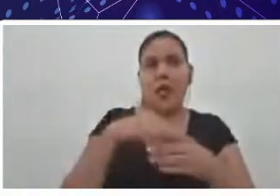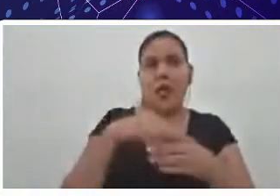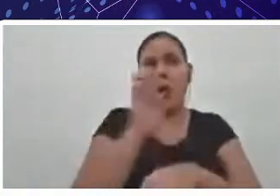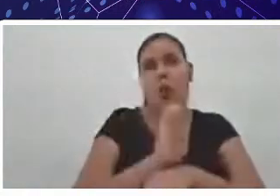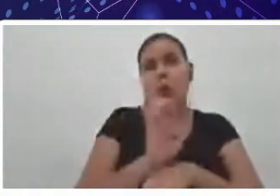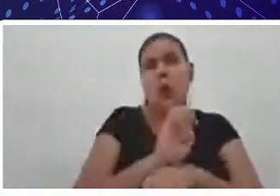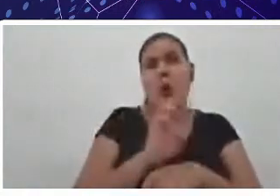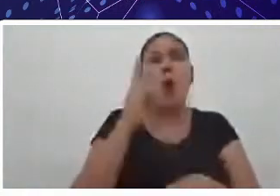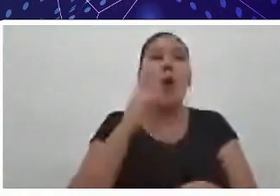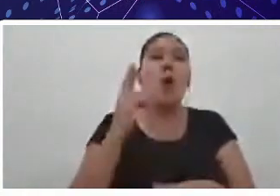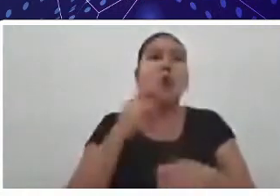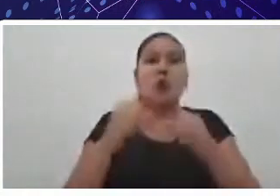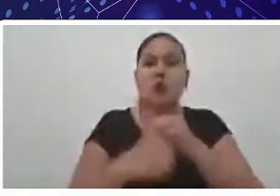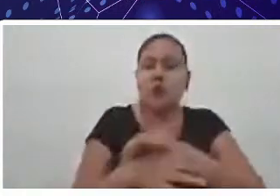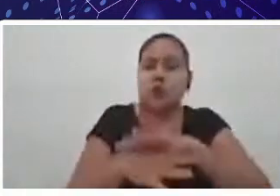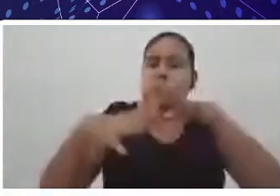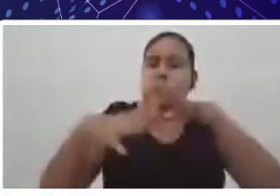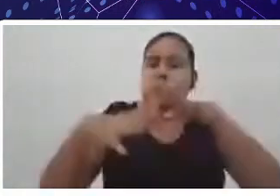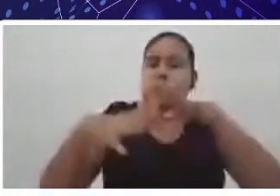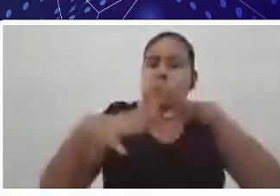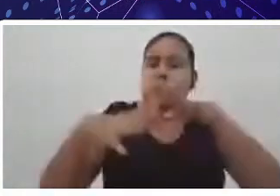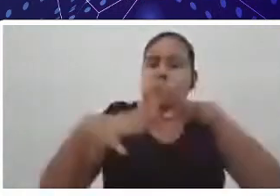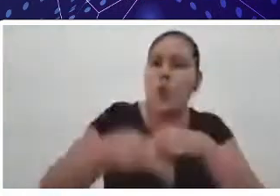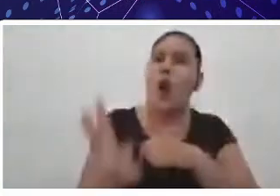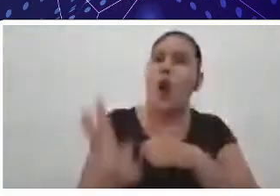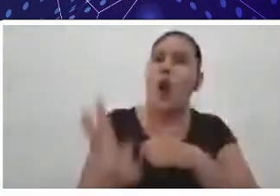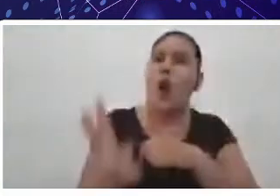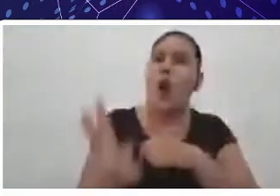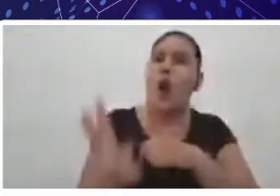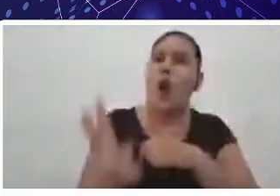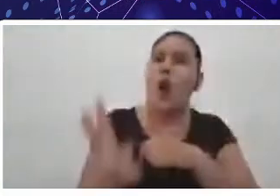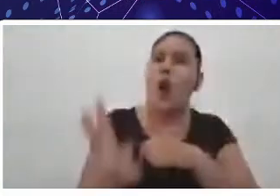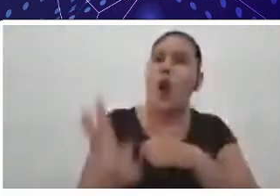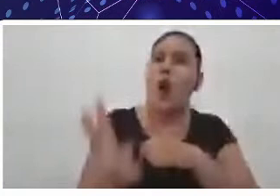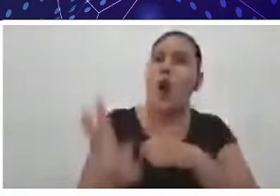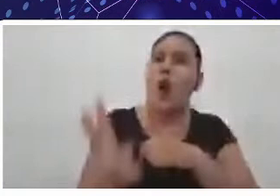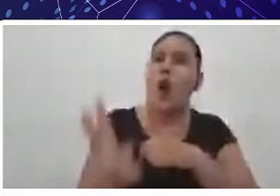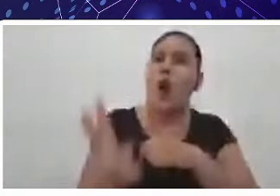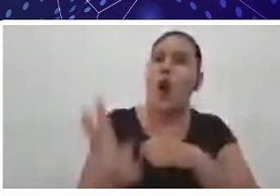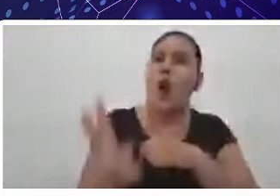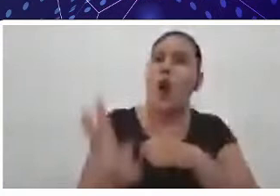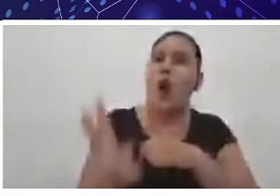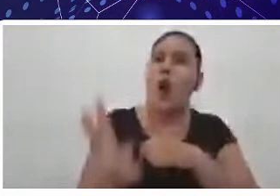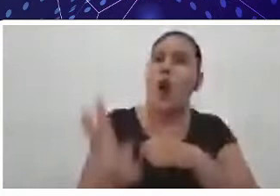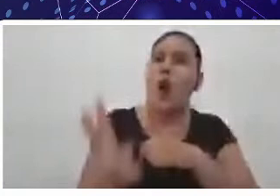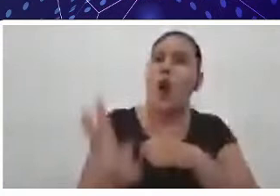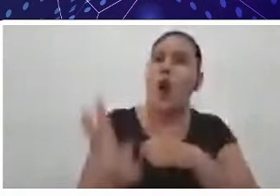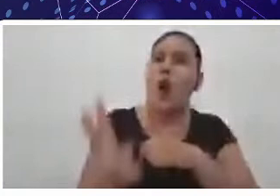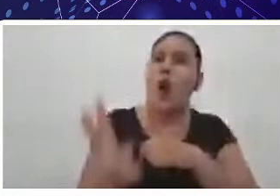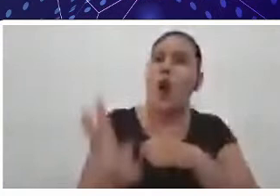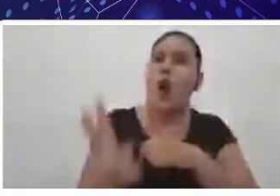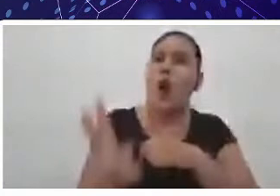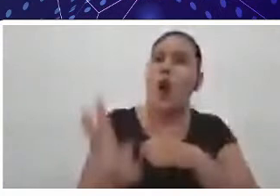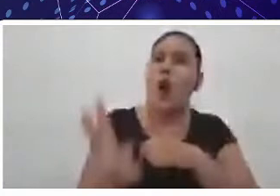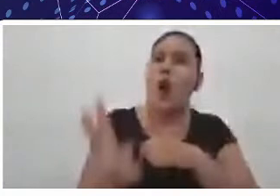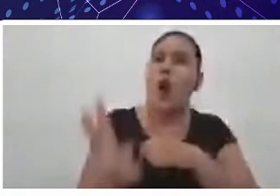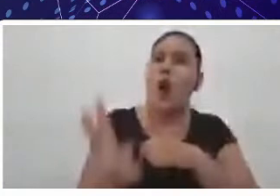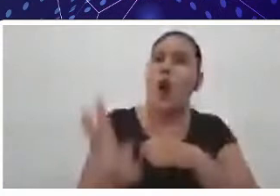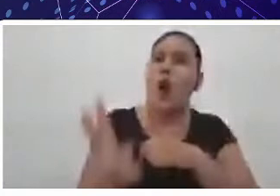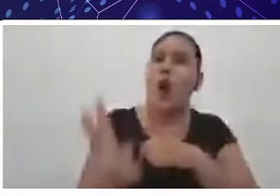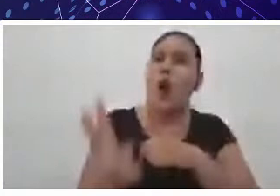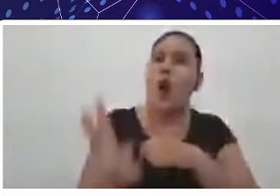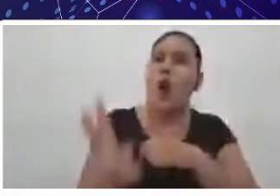crescendo, isso é uma coisa muito boa para todos nós, e os alunos, consequentemente, vão